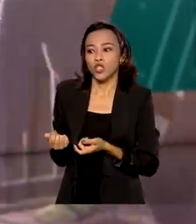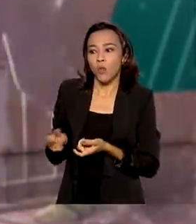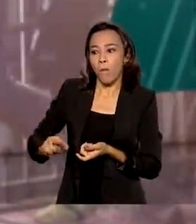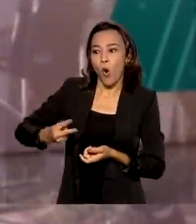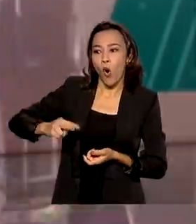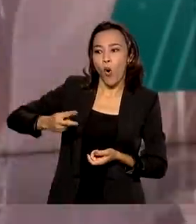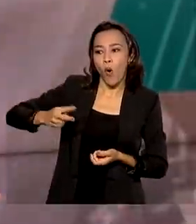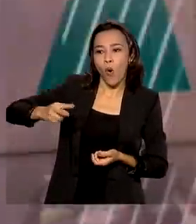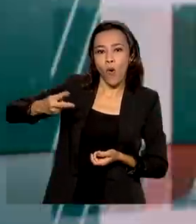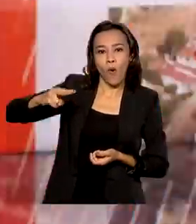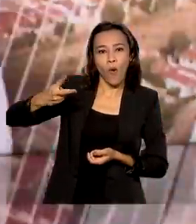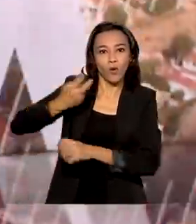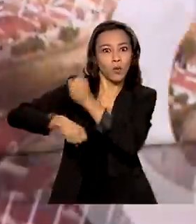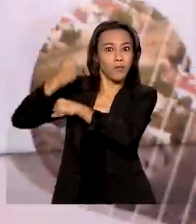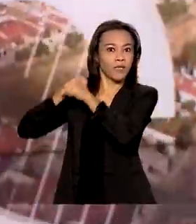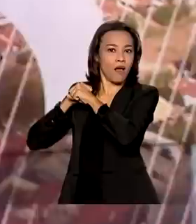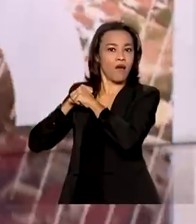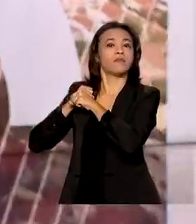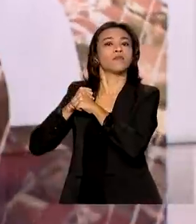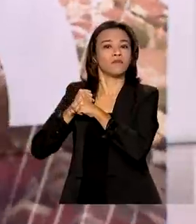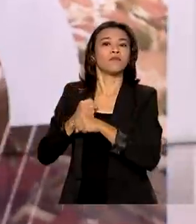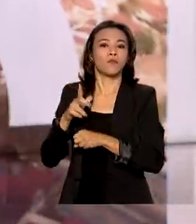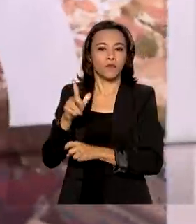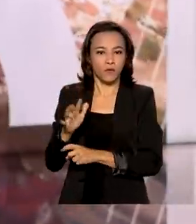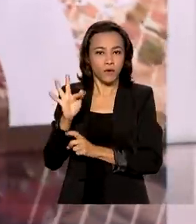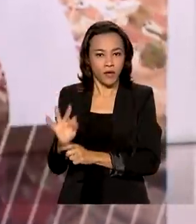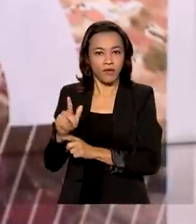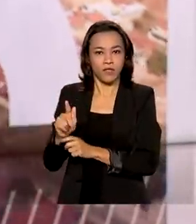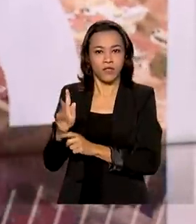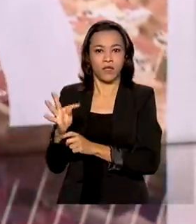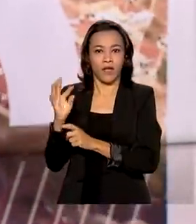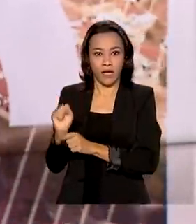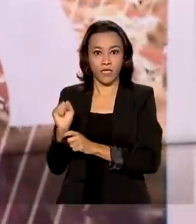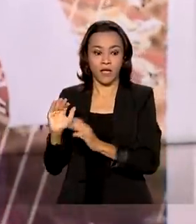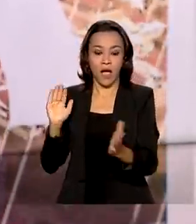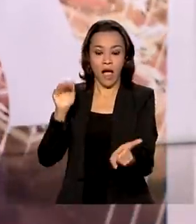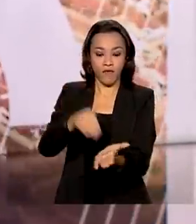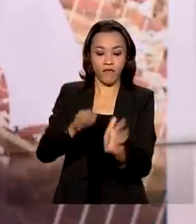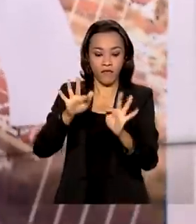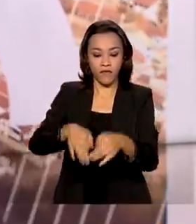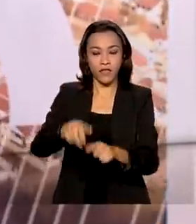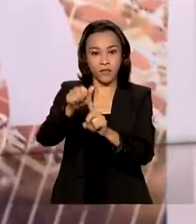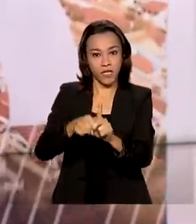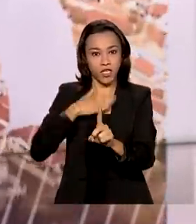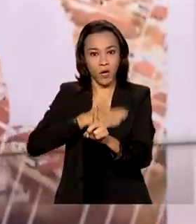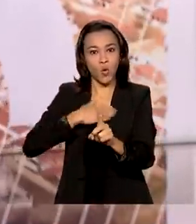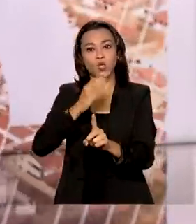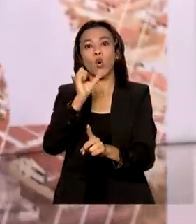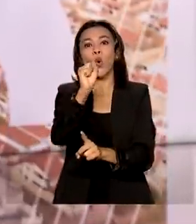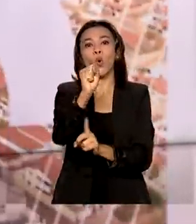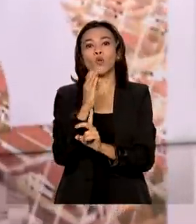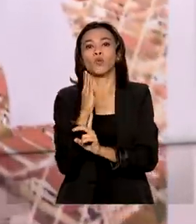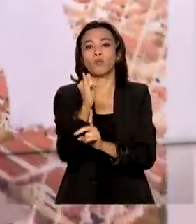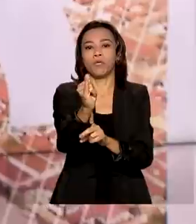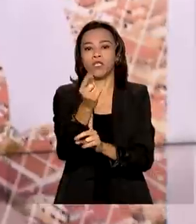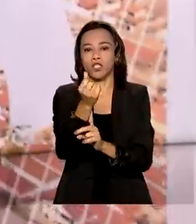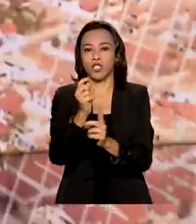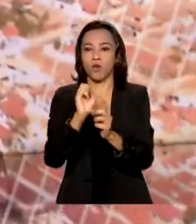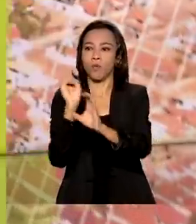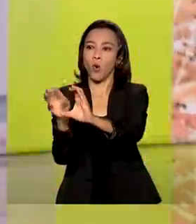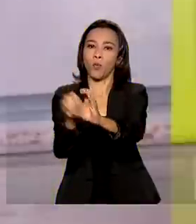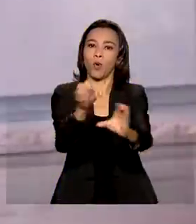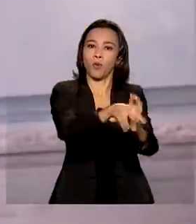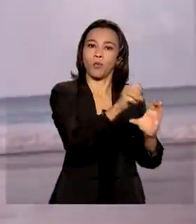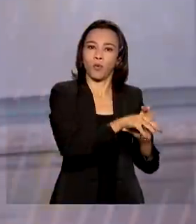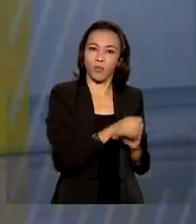rendimentos relativos ao ano passado. Com isso, até o final de agosto, serão creditados mais de oito bilhões de reais nas contas